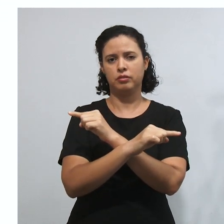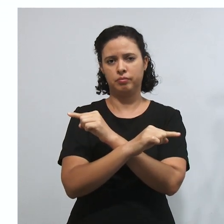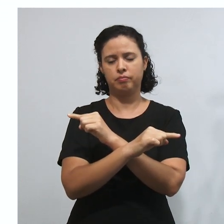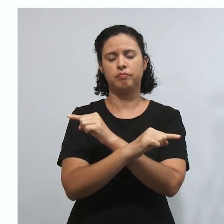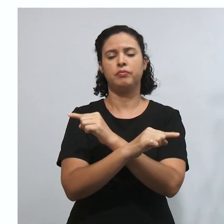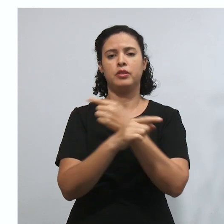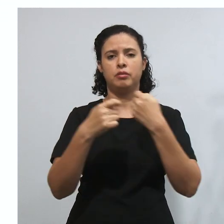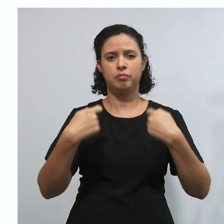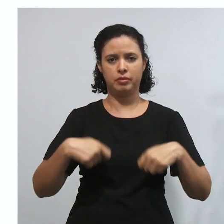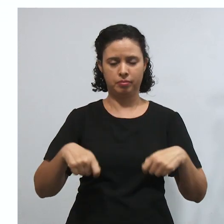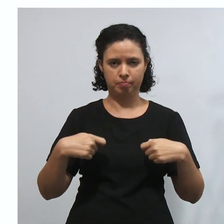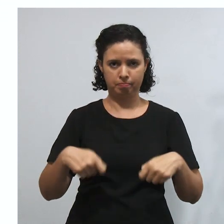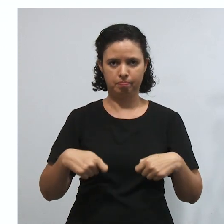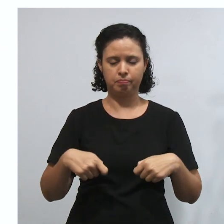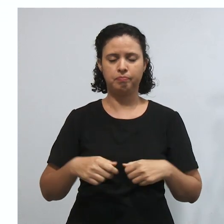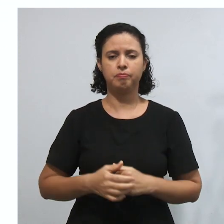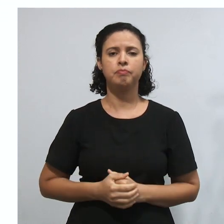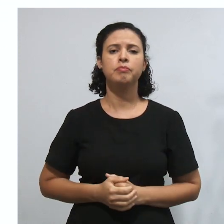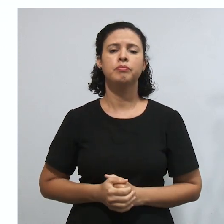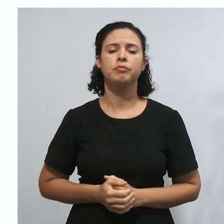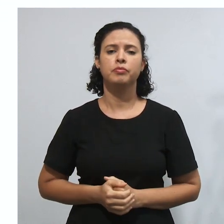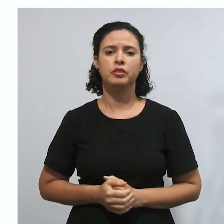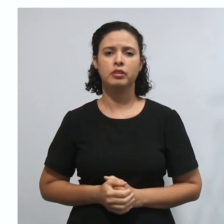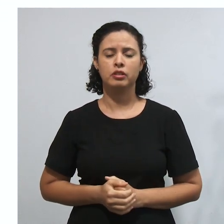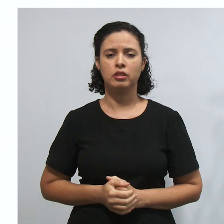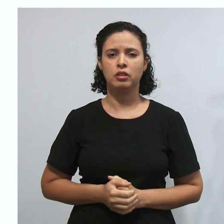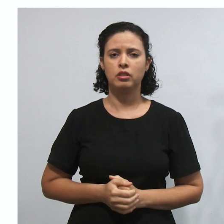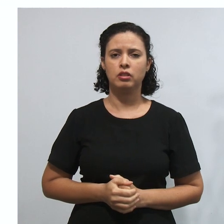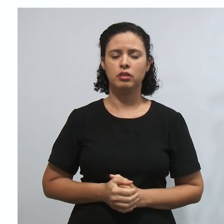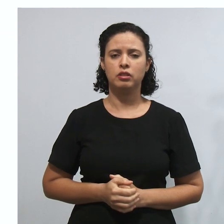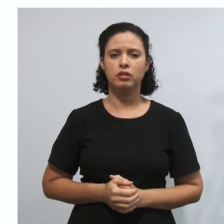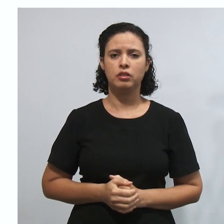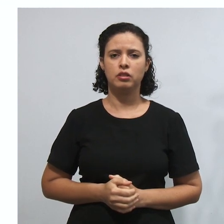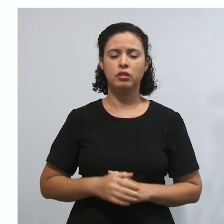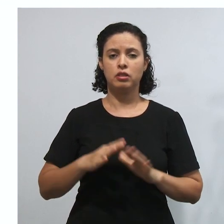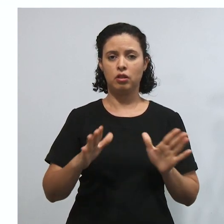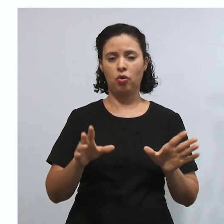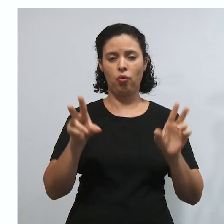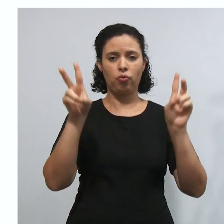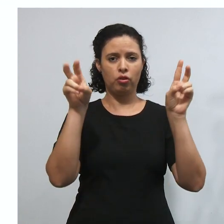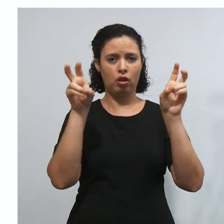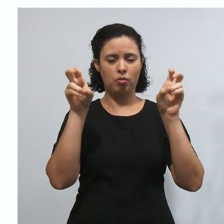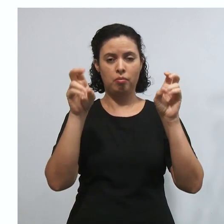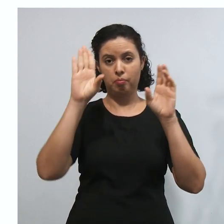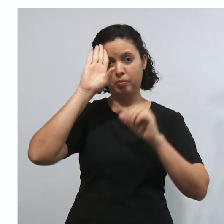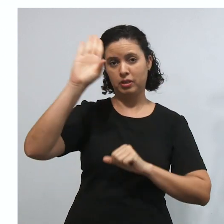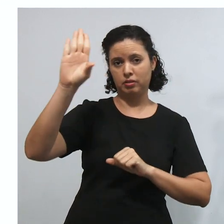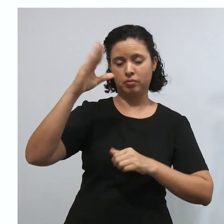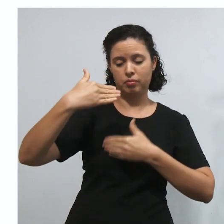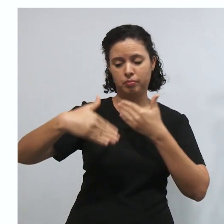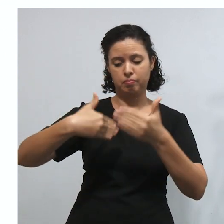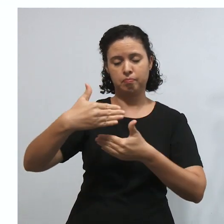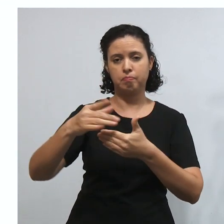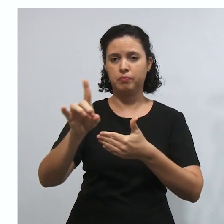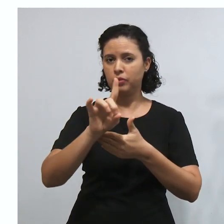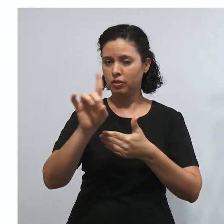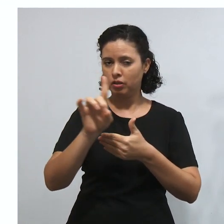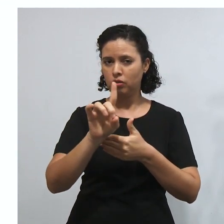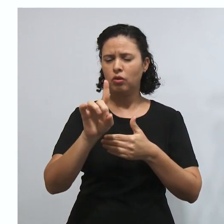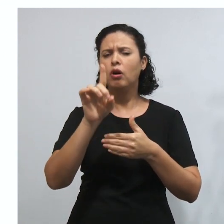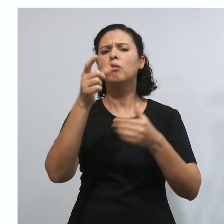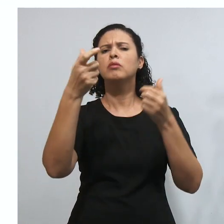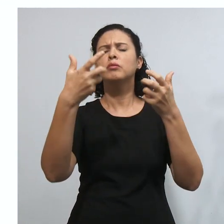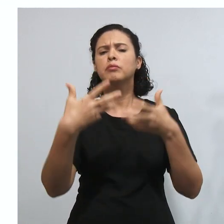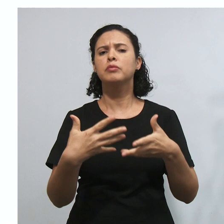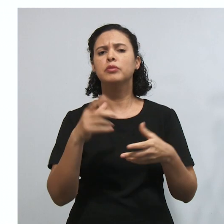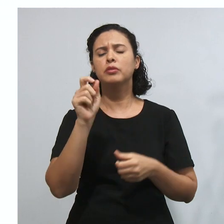incidental, tá? Não pode ser a matéria principal do processo. O eu tô querendo dizer